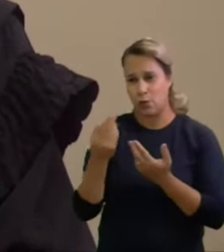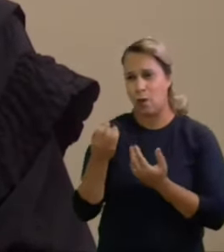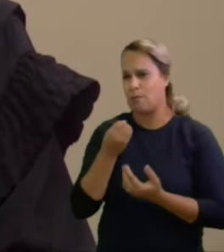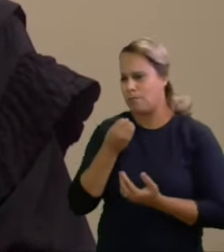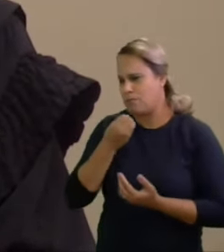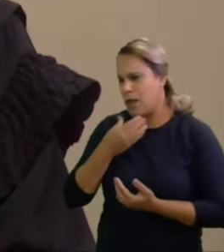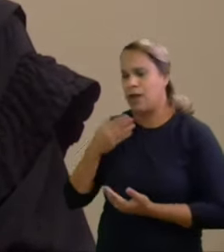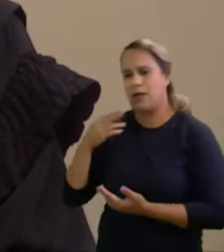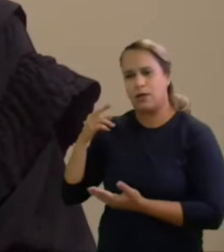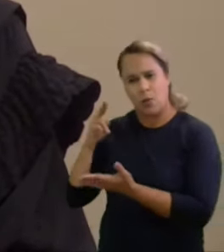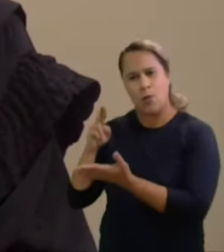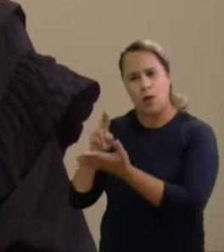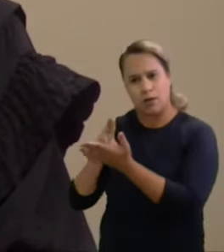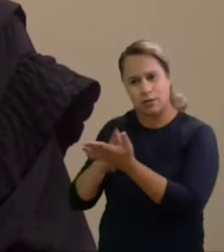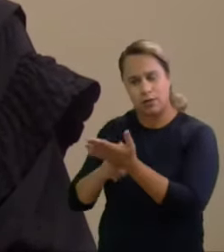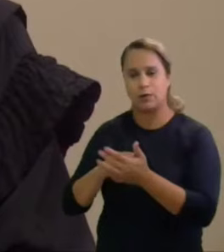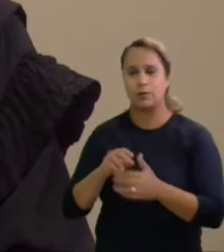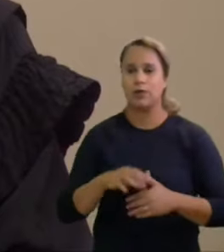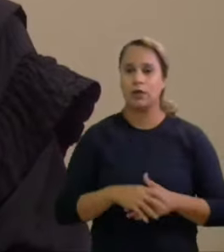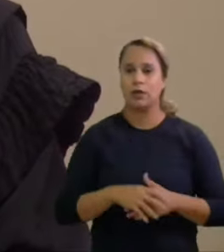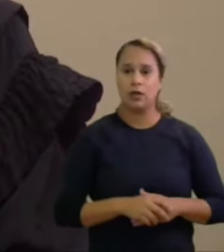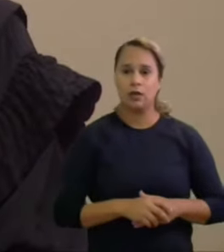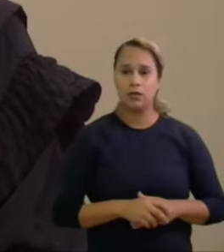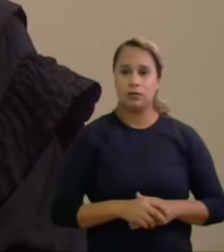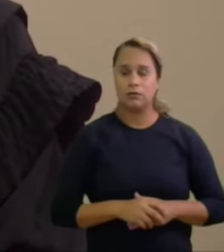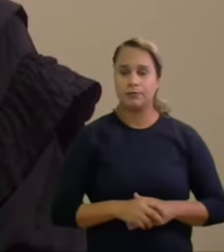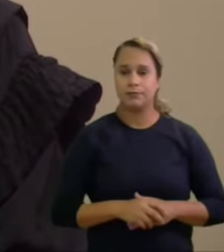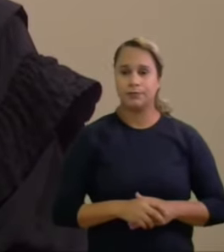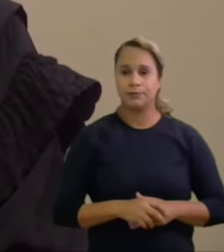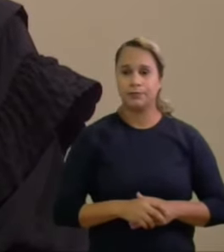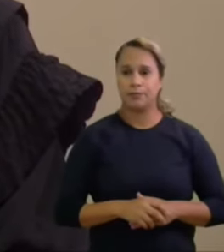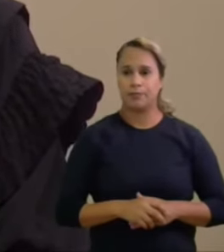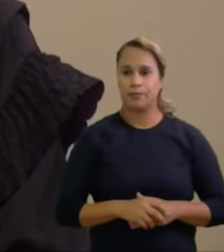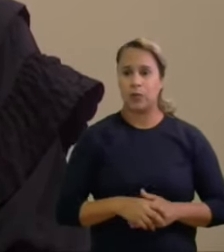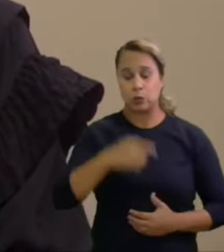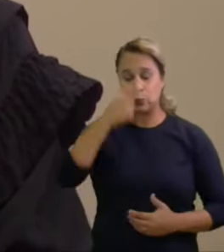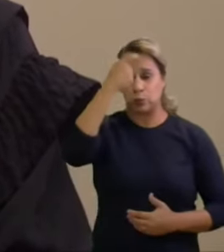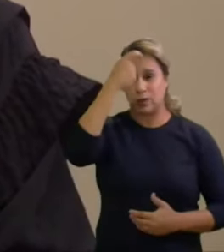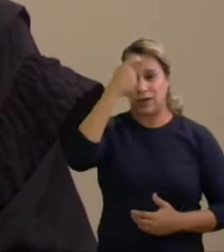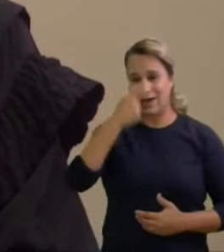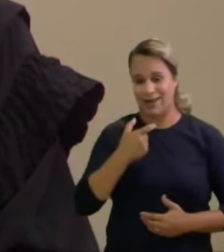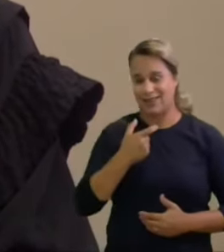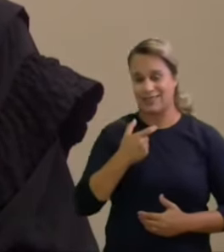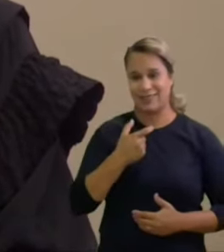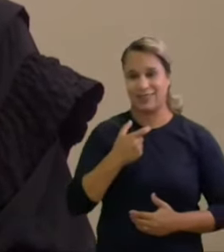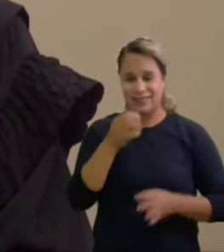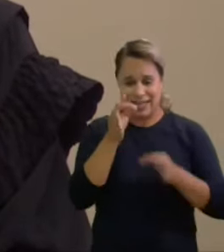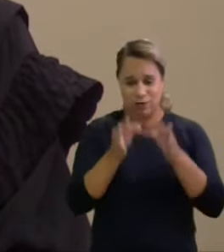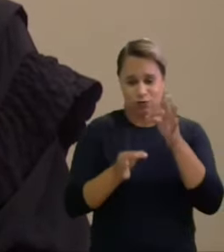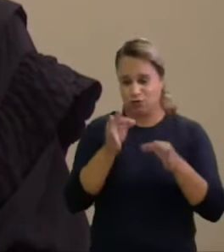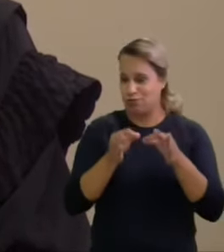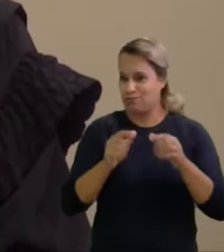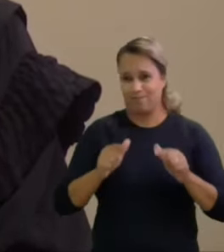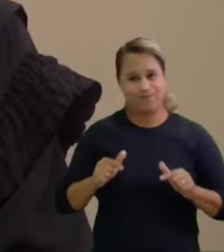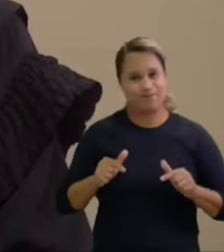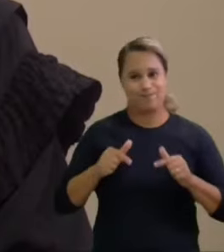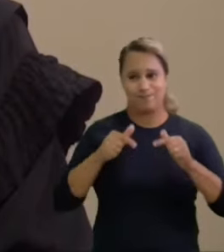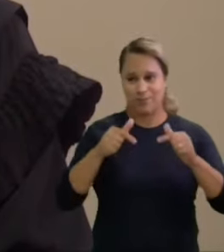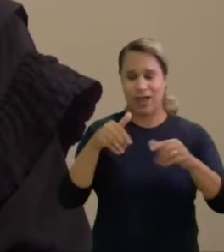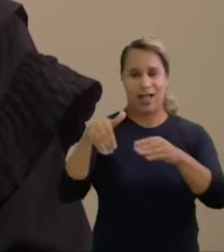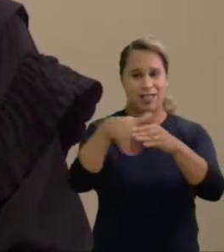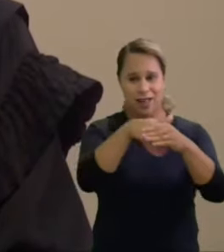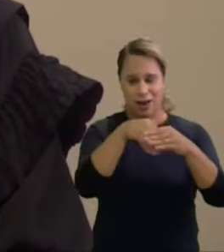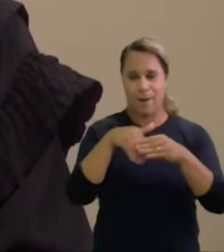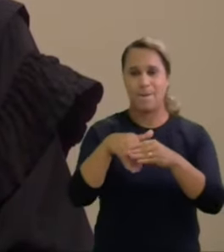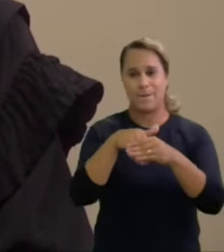indúbio pró-sufrágio e do caráter minimalista da atuação da justiça eleitoral a justiça